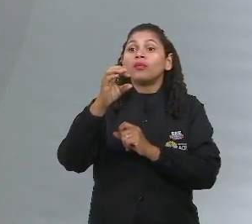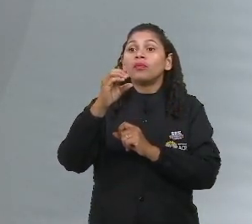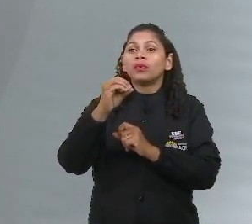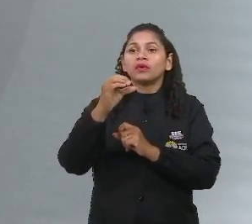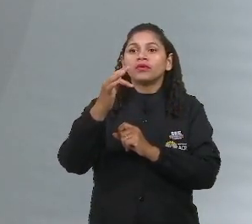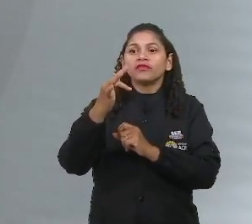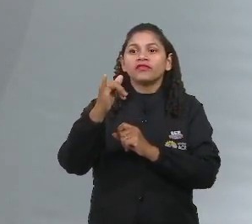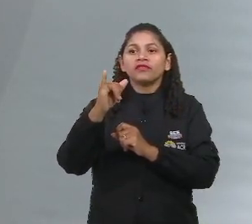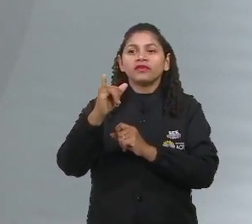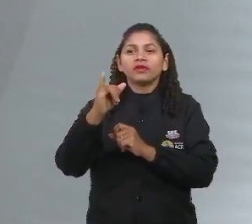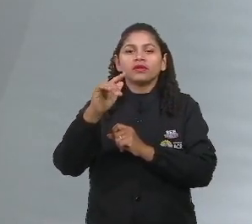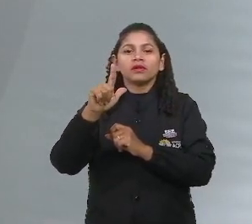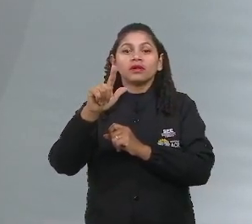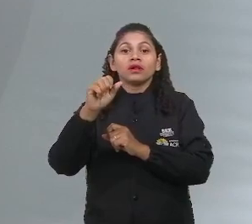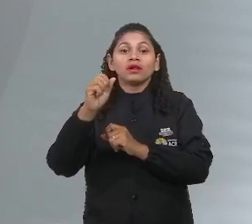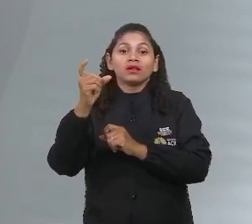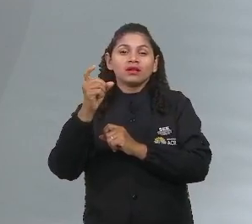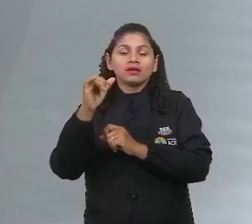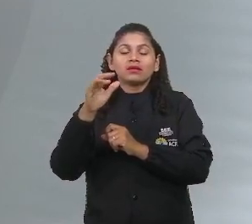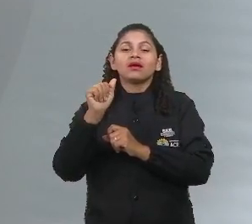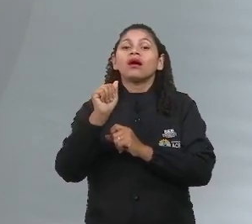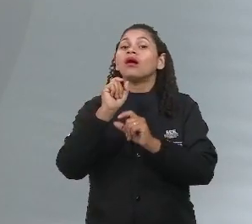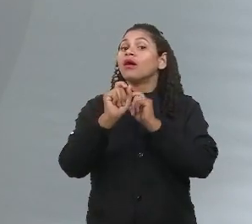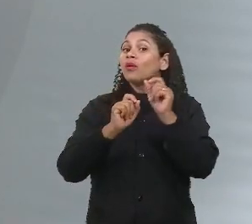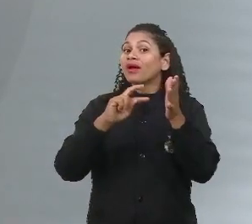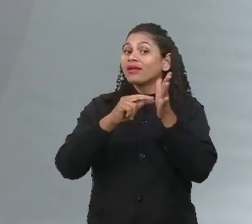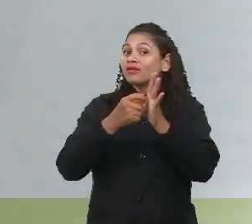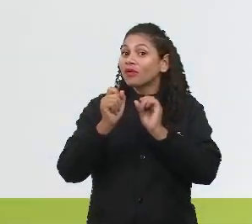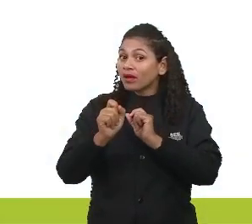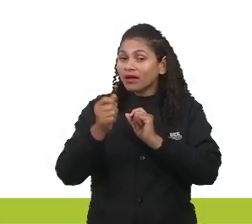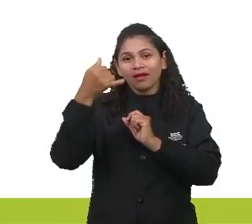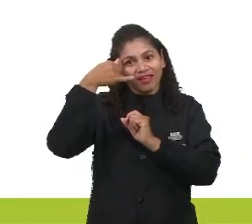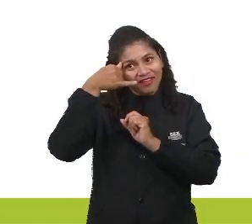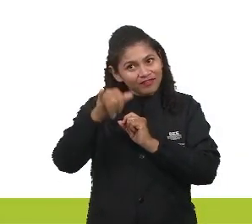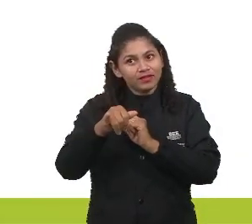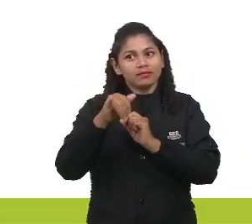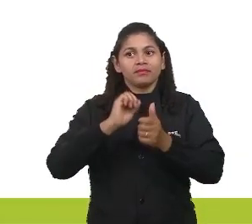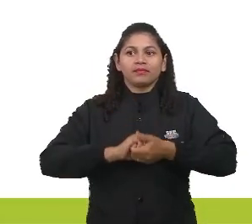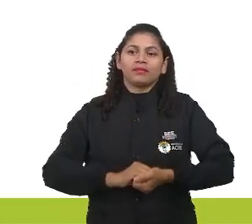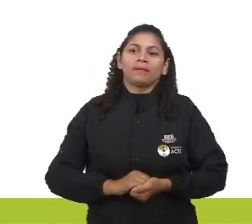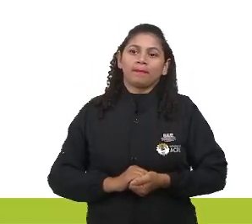uma vez. Profilaxia. Prevenção. Simples assim. Vamos lá. Prevenção.